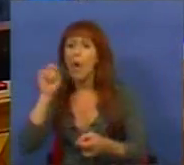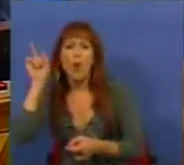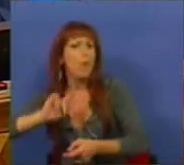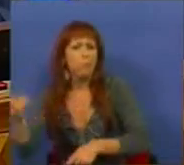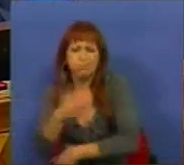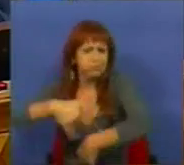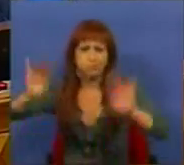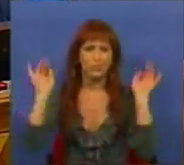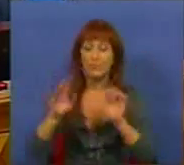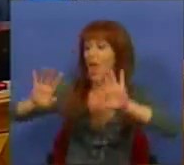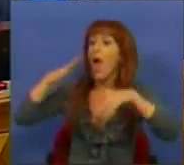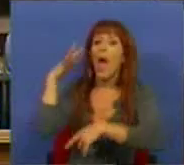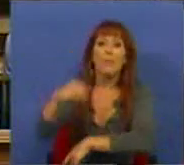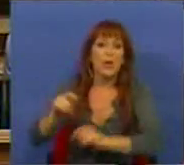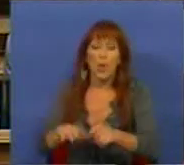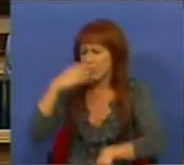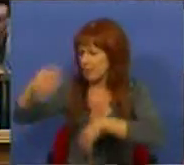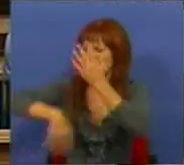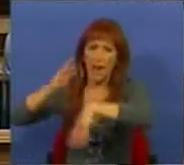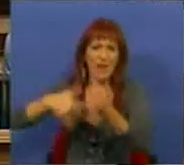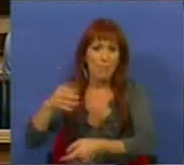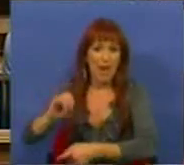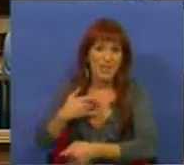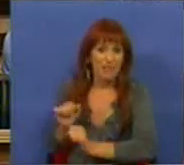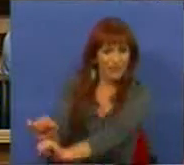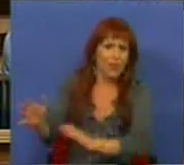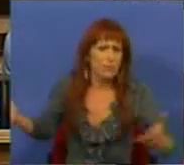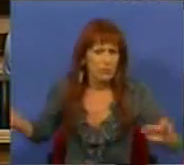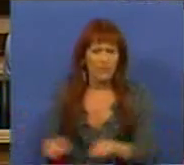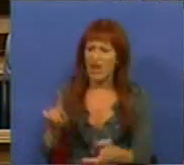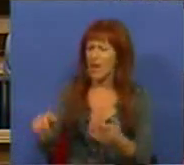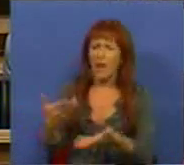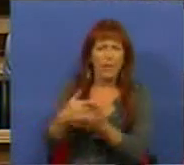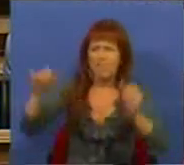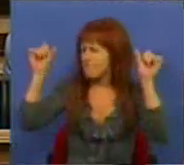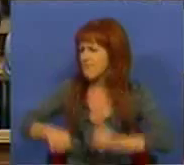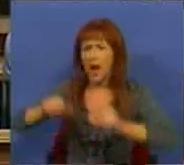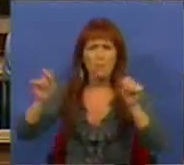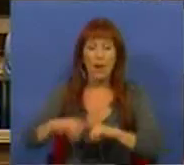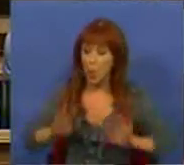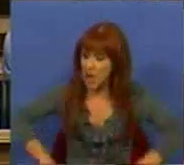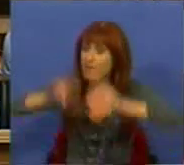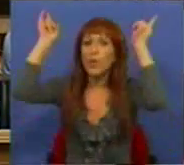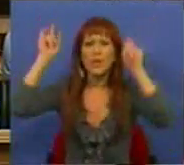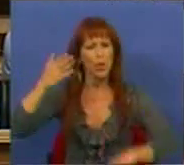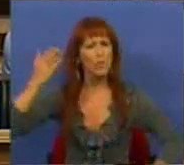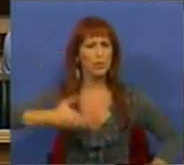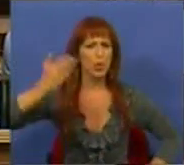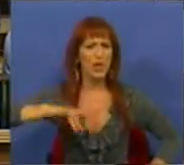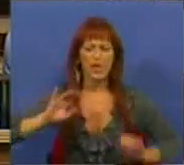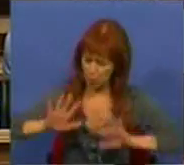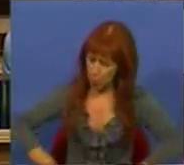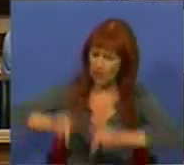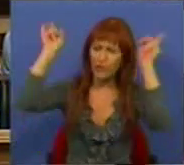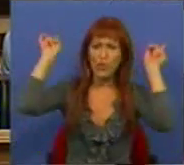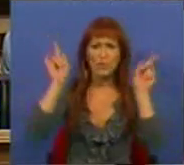sexo. Enfim, as habituais atrapalhadas do PSD, que lida sempre muito mal com a evolução dos direitos, com